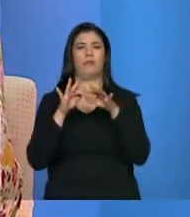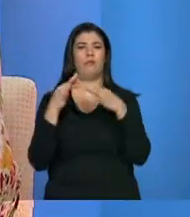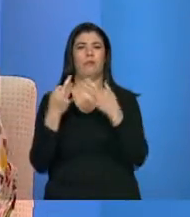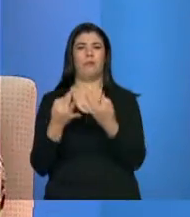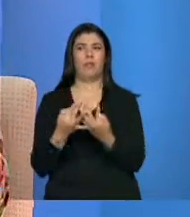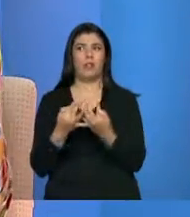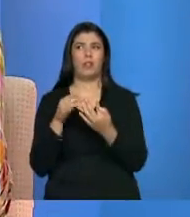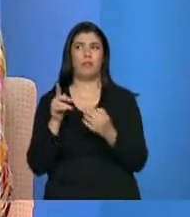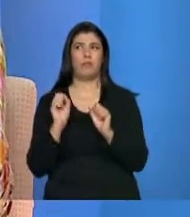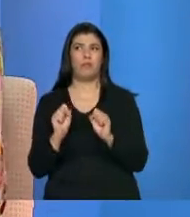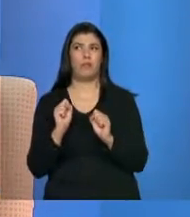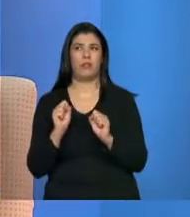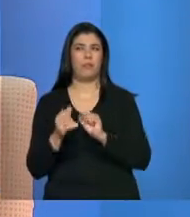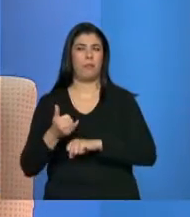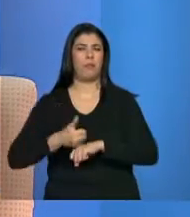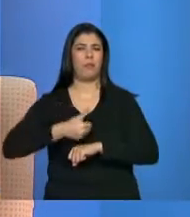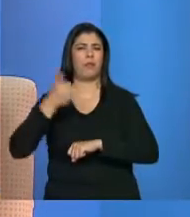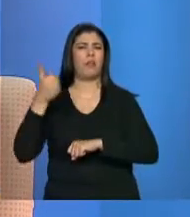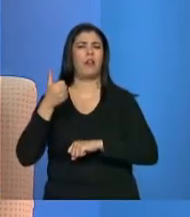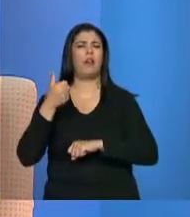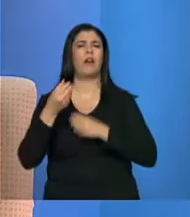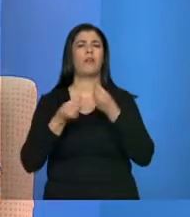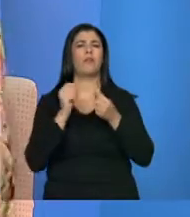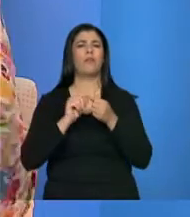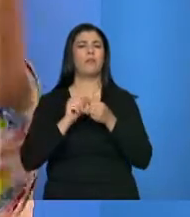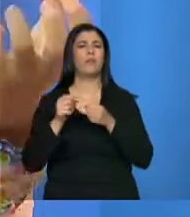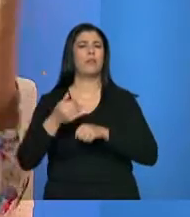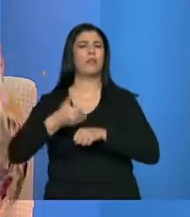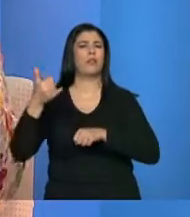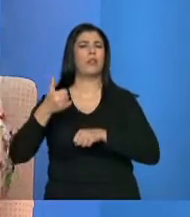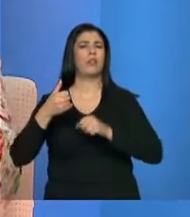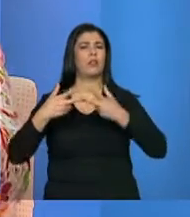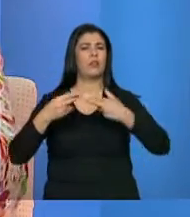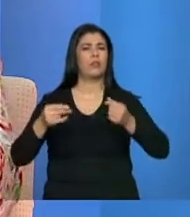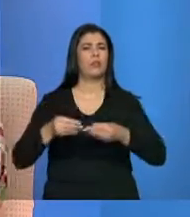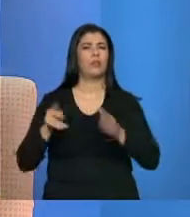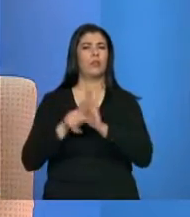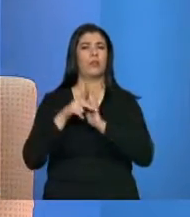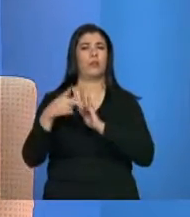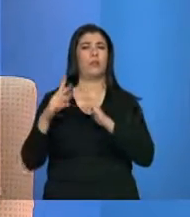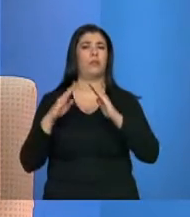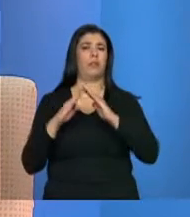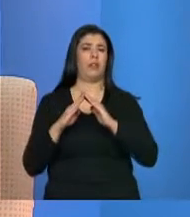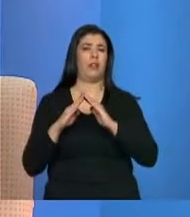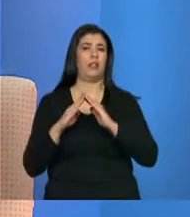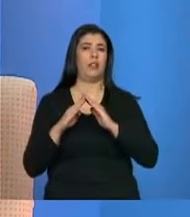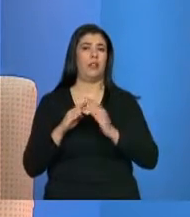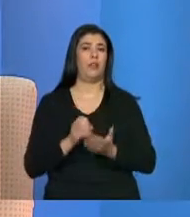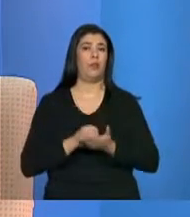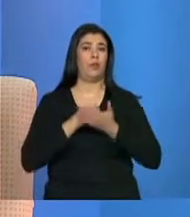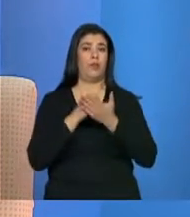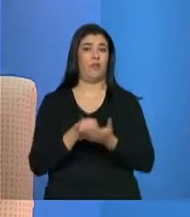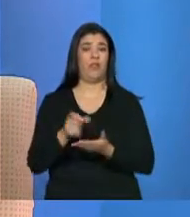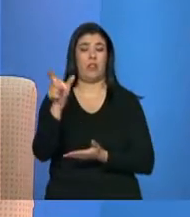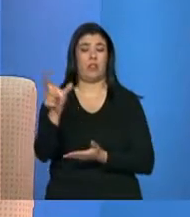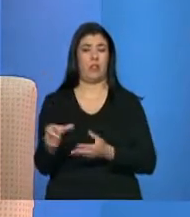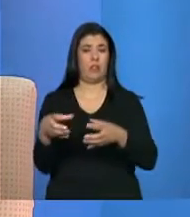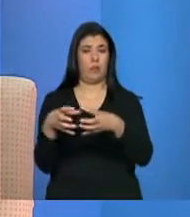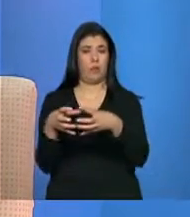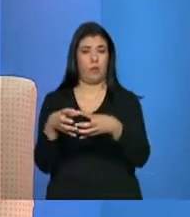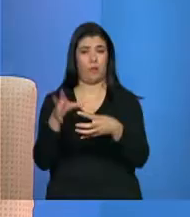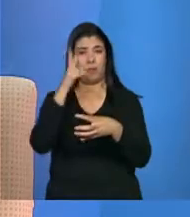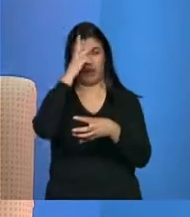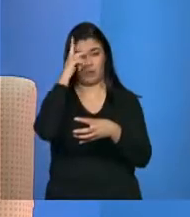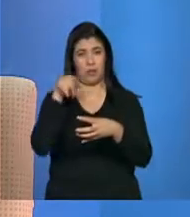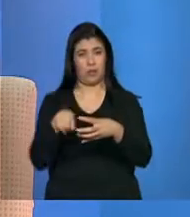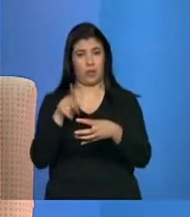tem que ter um programa de habitação, é muito diferente, né, então você oferta essas duas coisas para o mesmo público, a grande maioria do Minha